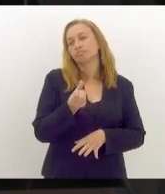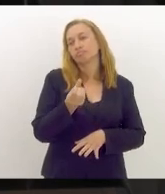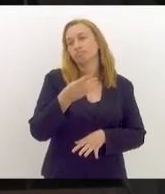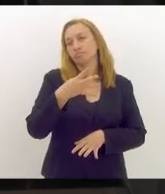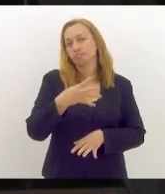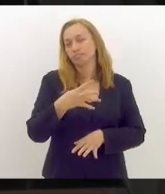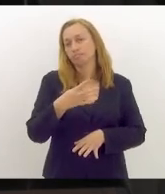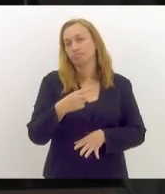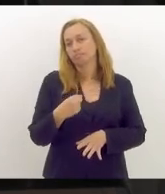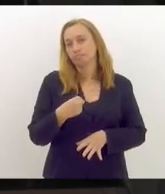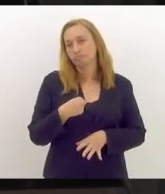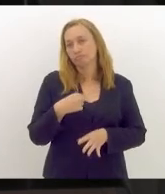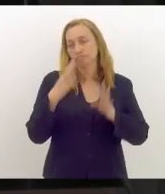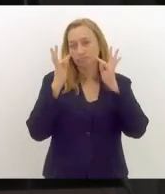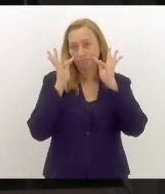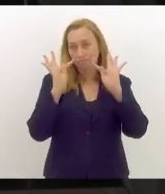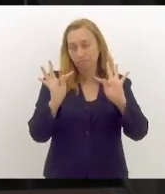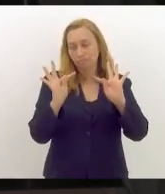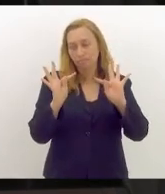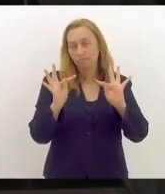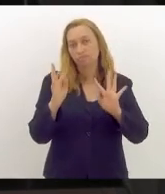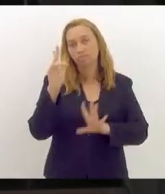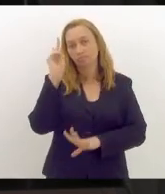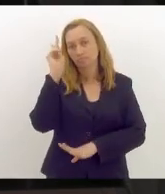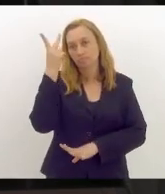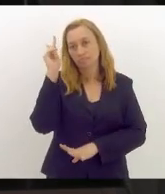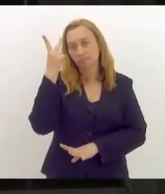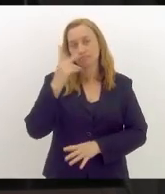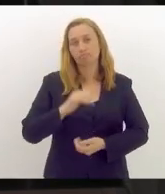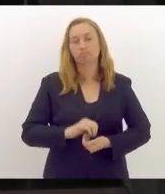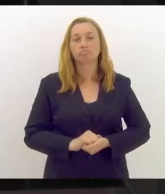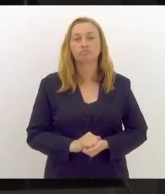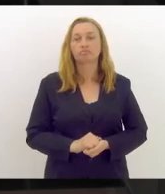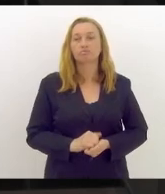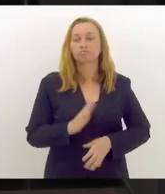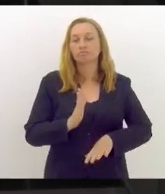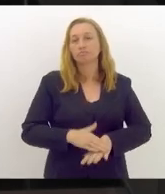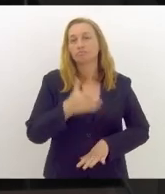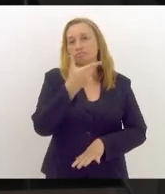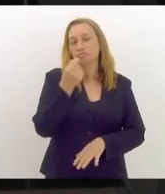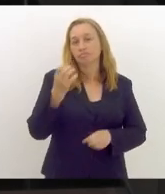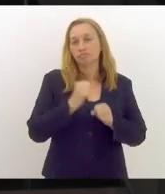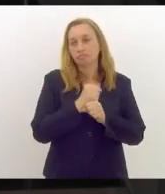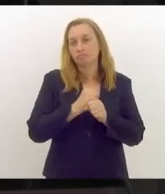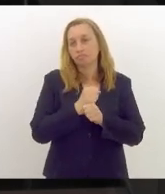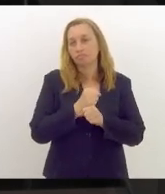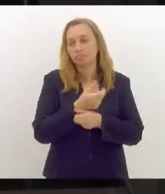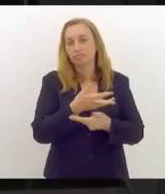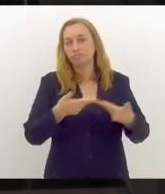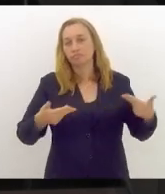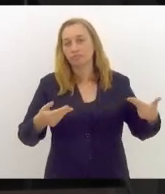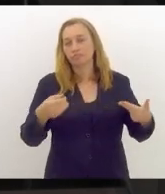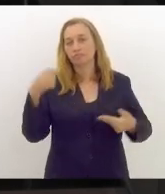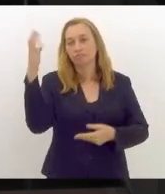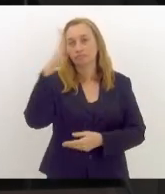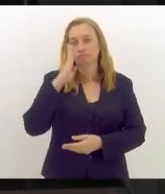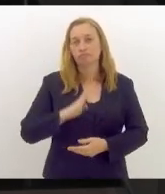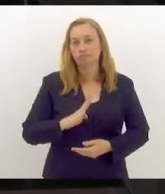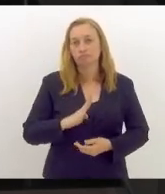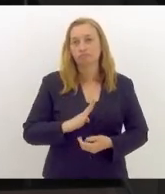testemunha ocular da história. Por mais de 20 anos, muitos brasileiros,